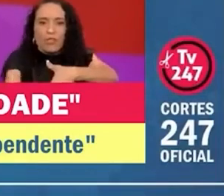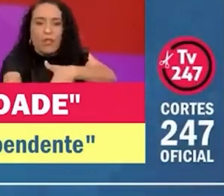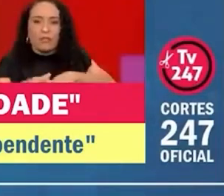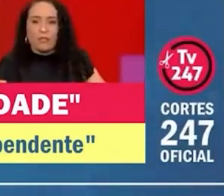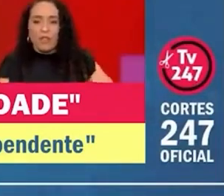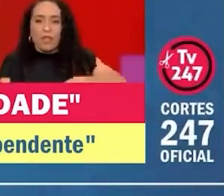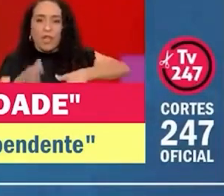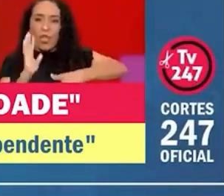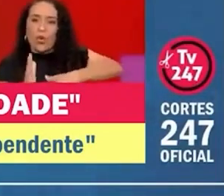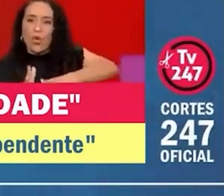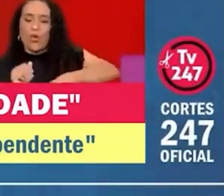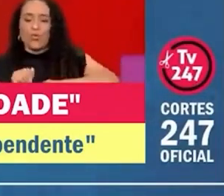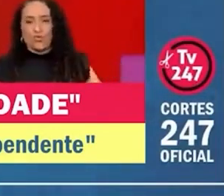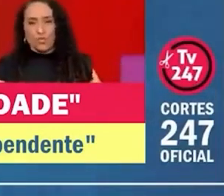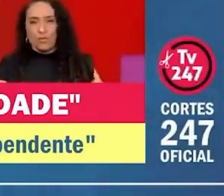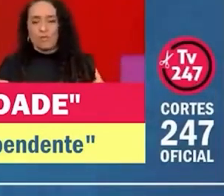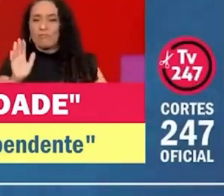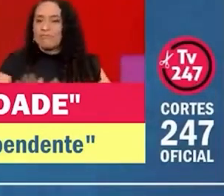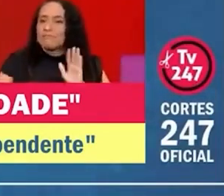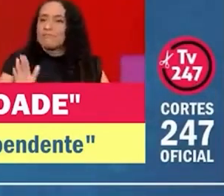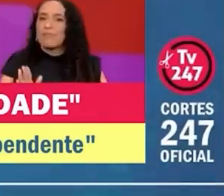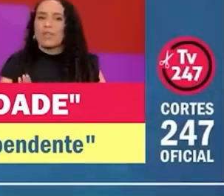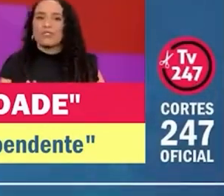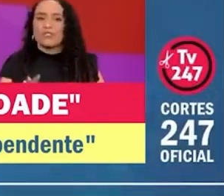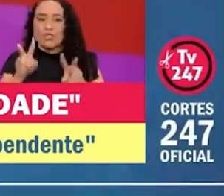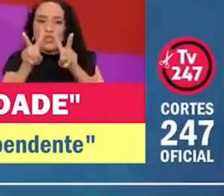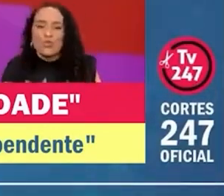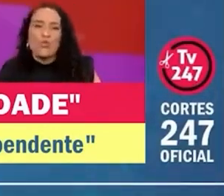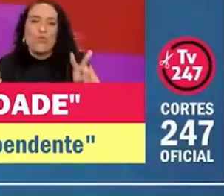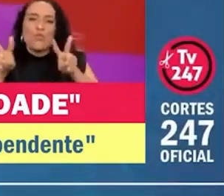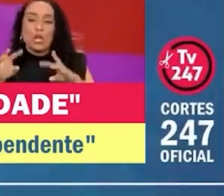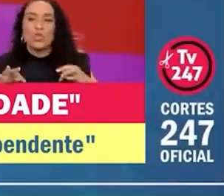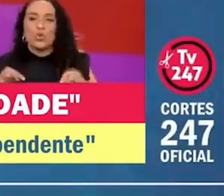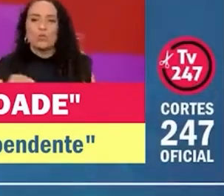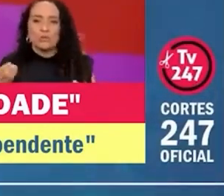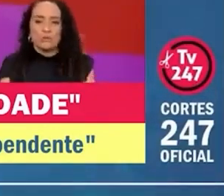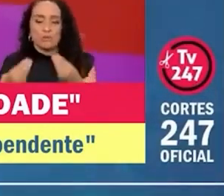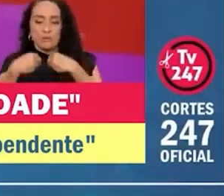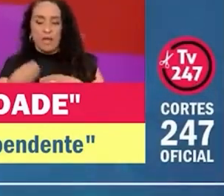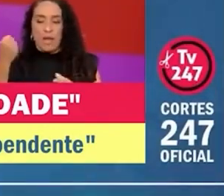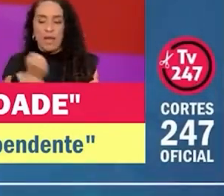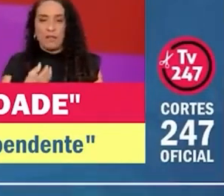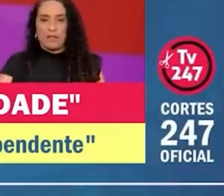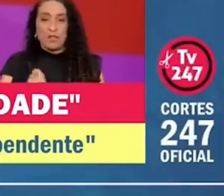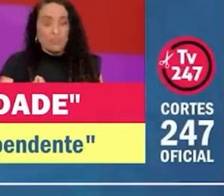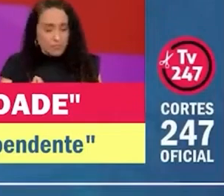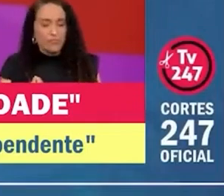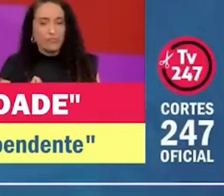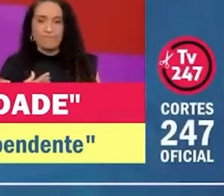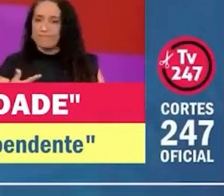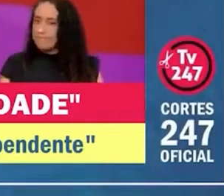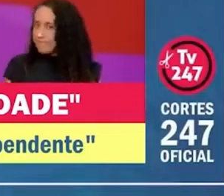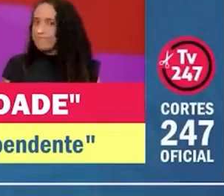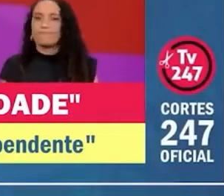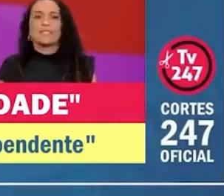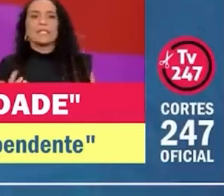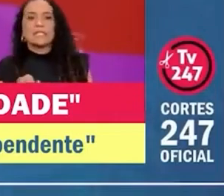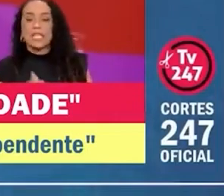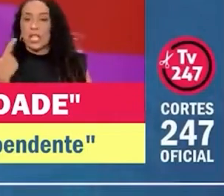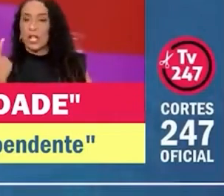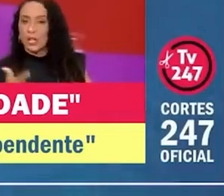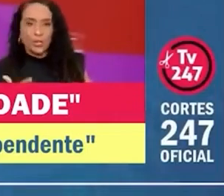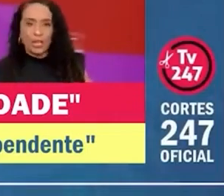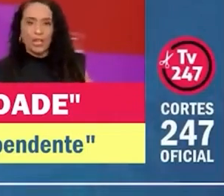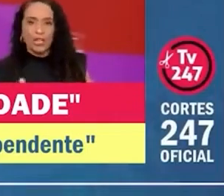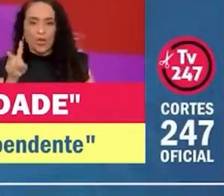coach, do não sei quem. Ela depende desses olhares todos que garantem que ela existe. Ora, quando ela não tem